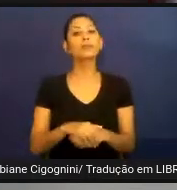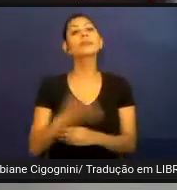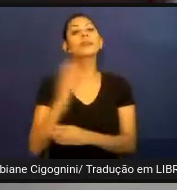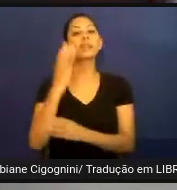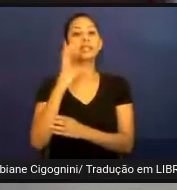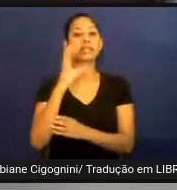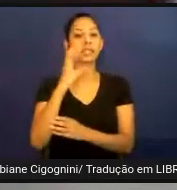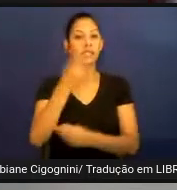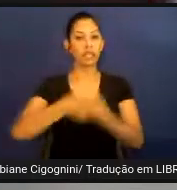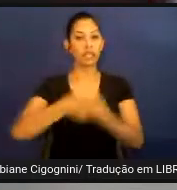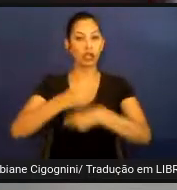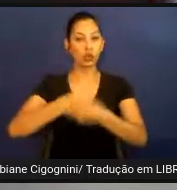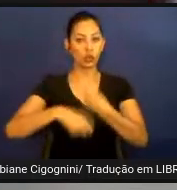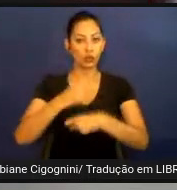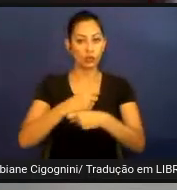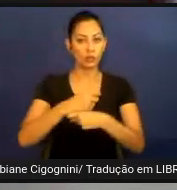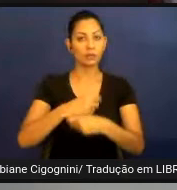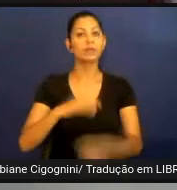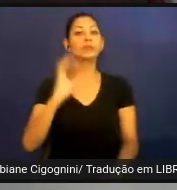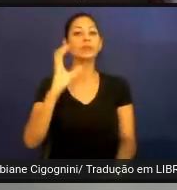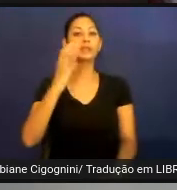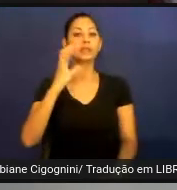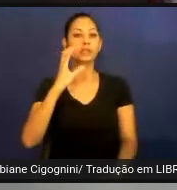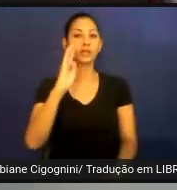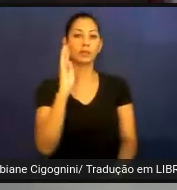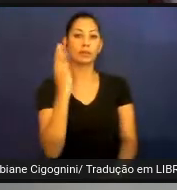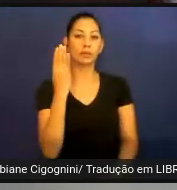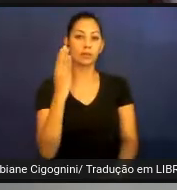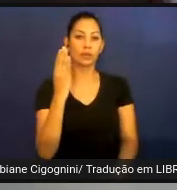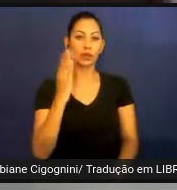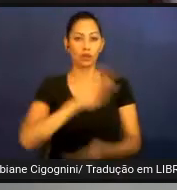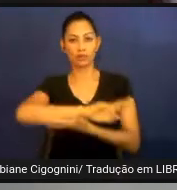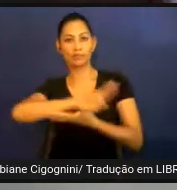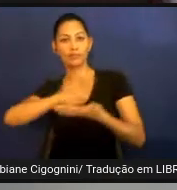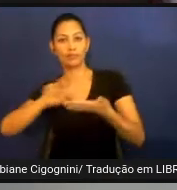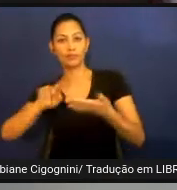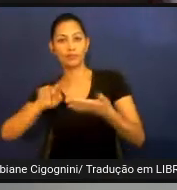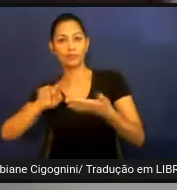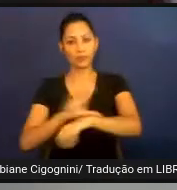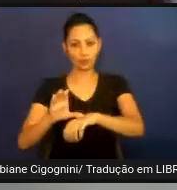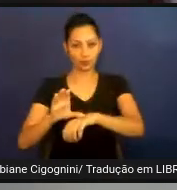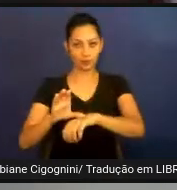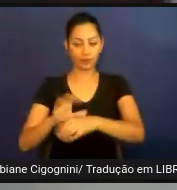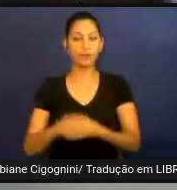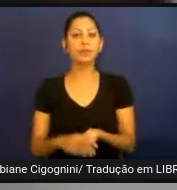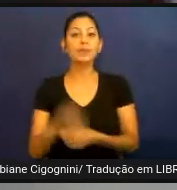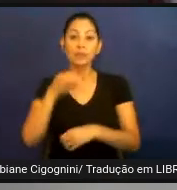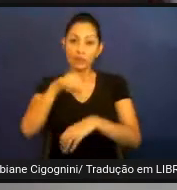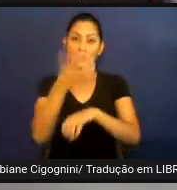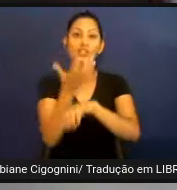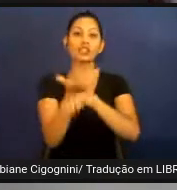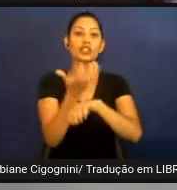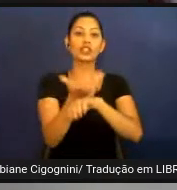Para esses outros cursos, a disciplina foi oferecida como uma disciplina optativa.